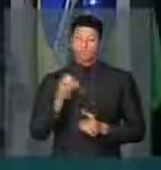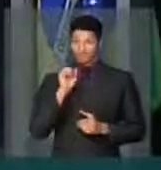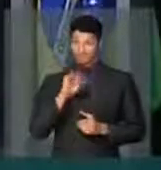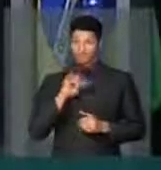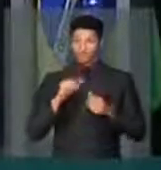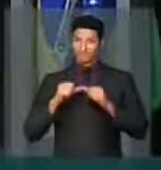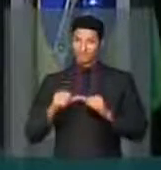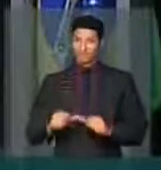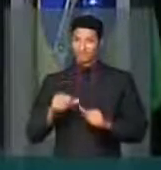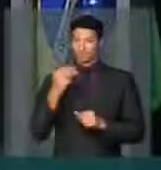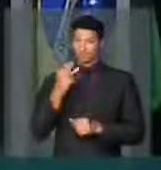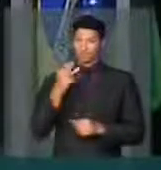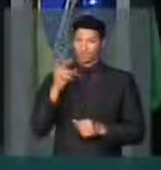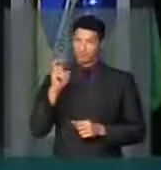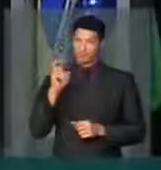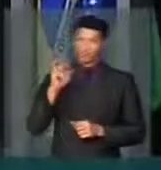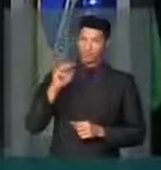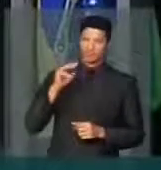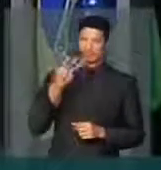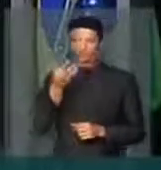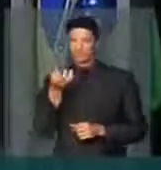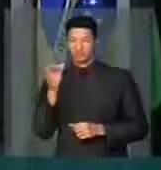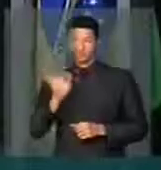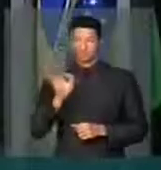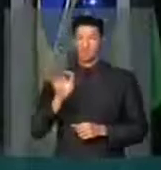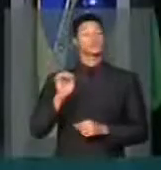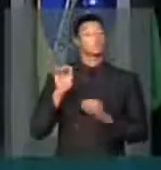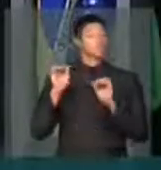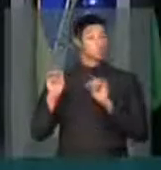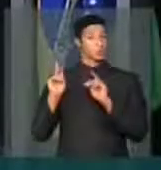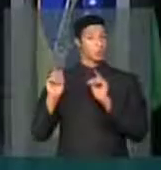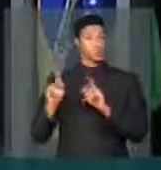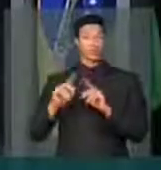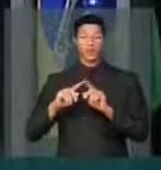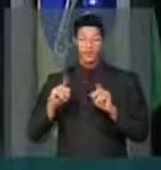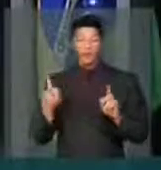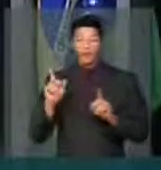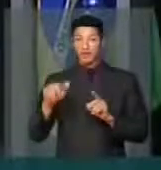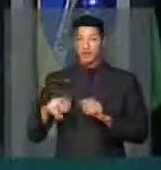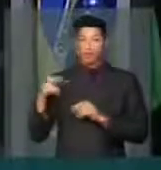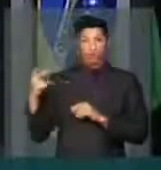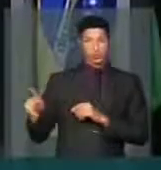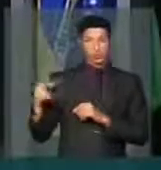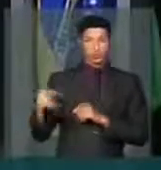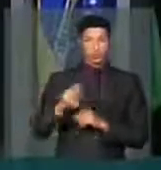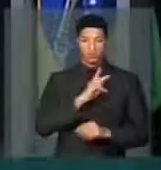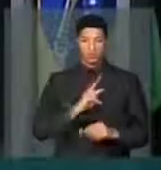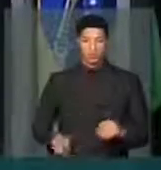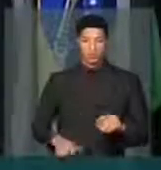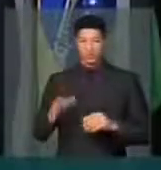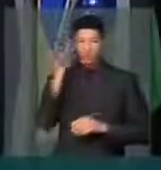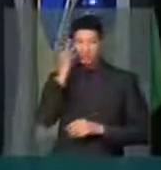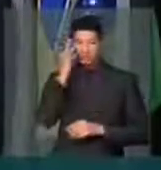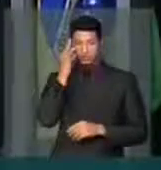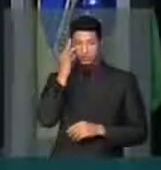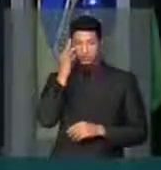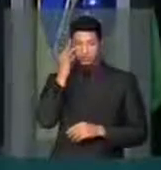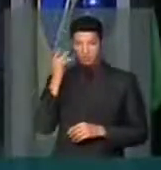fosse ficar nos 35, 36% do PIB, tudo bem. Mas a sua excelência, presidente Dilma,